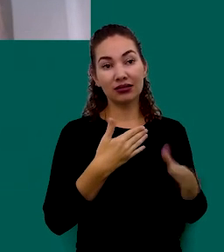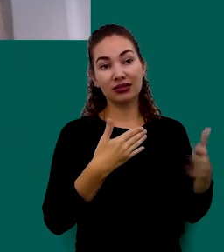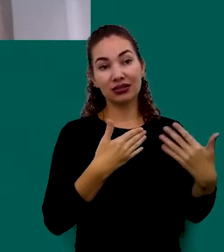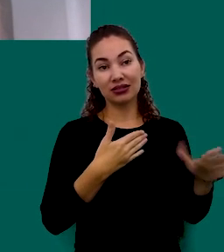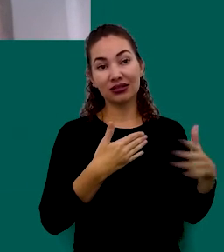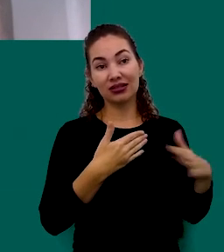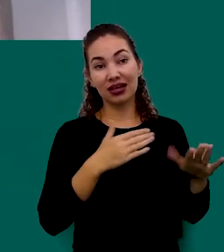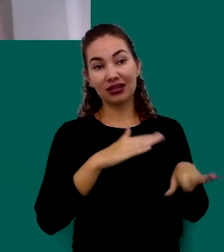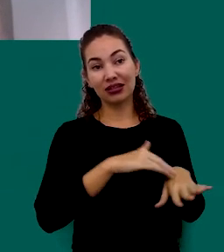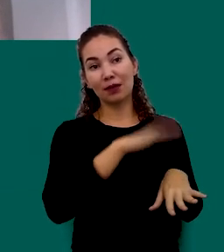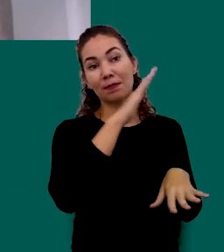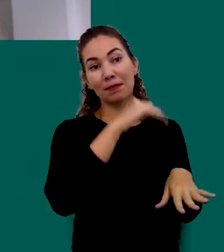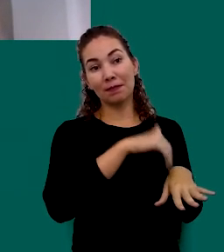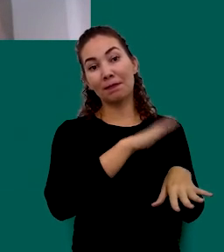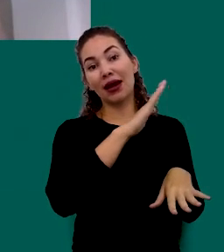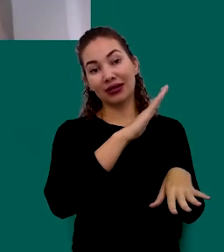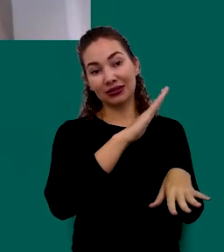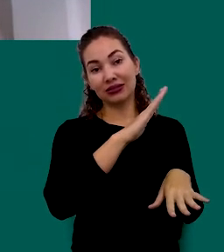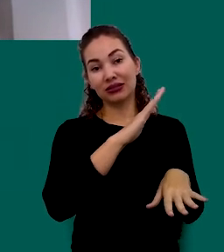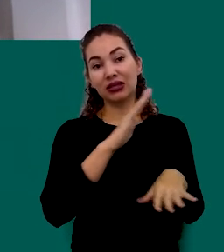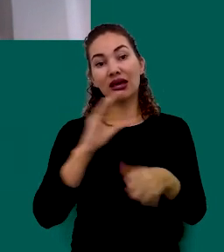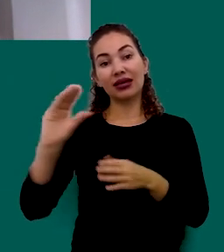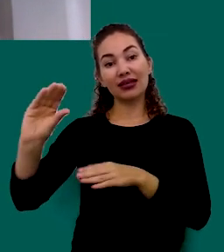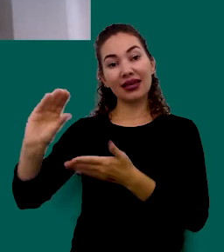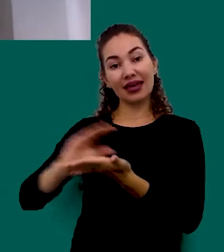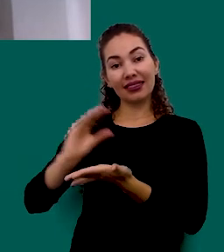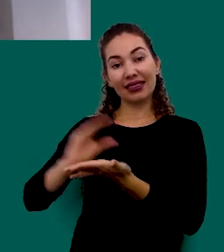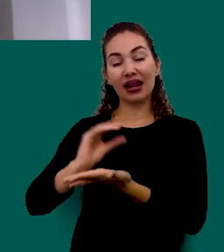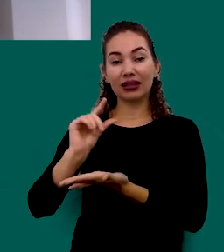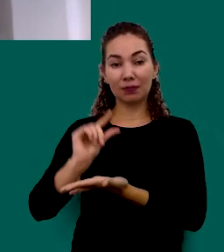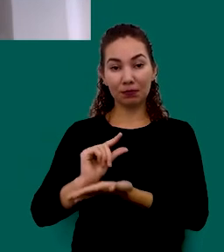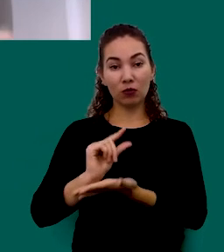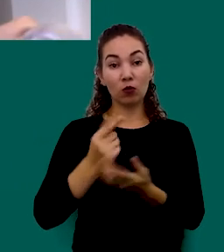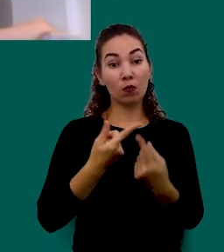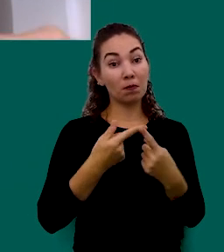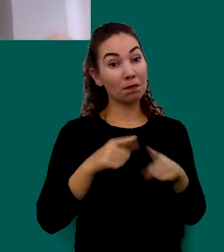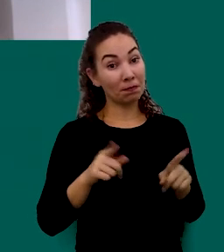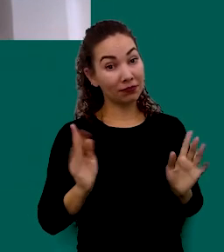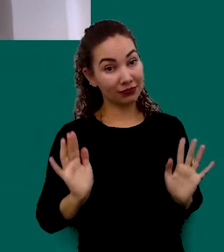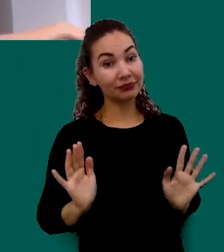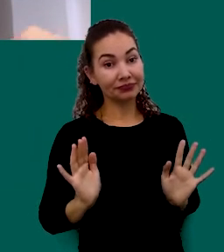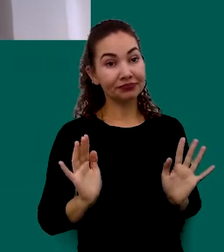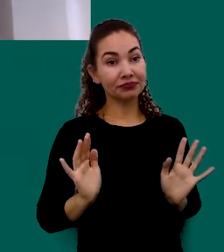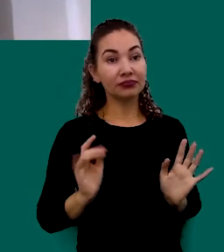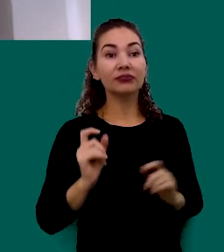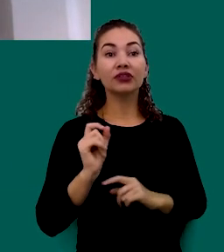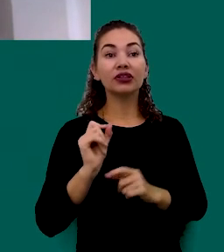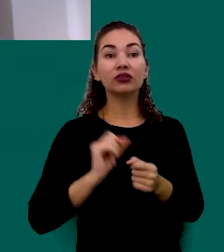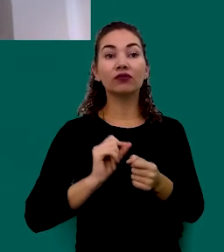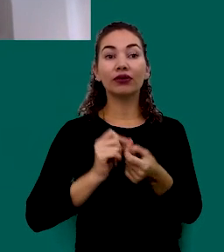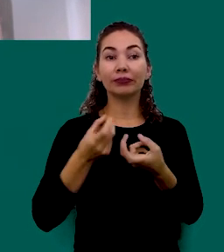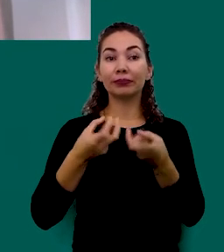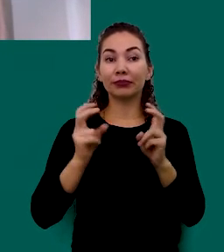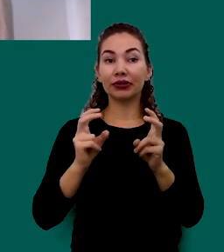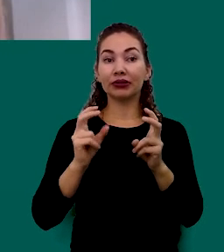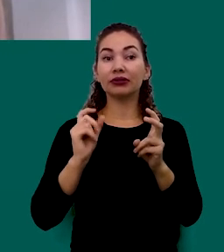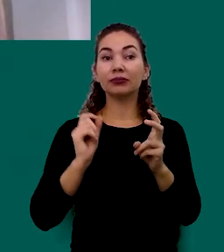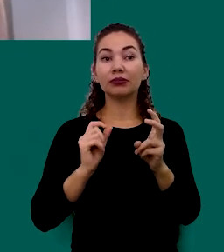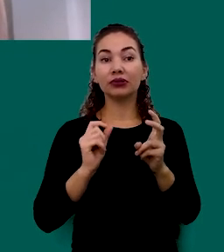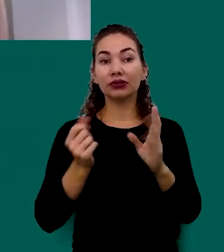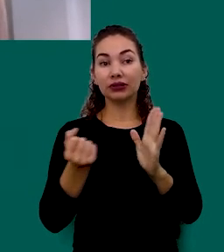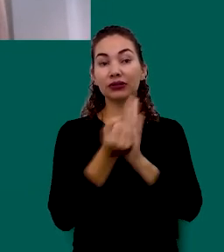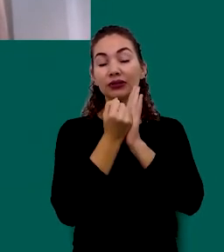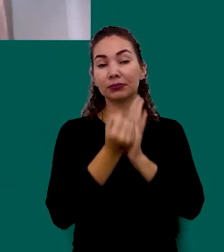É Maior Do Que O Número De Ingressos Mas Todavia Né Isso Nos Faz Perceber Esse